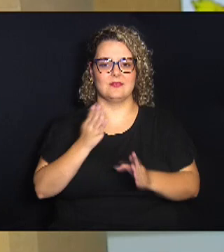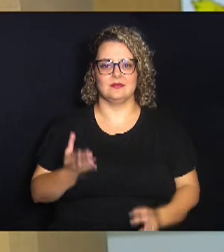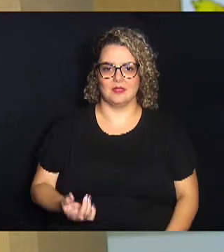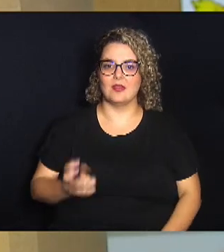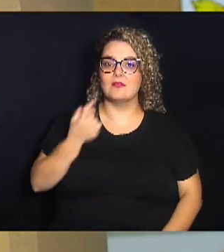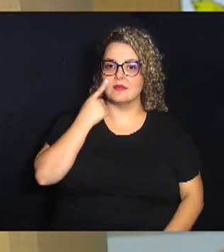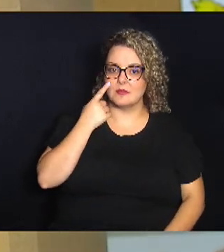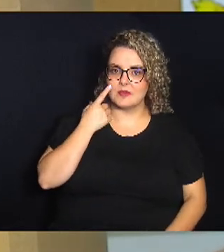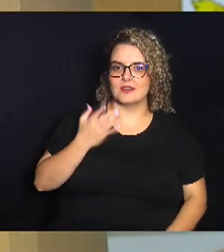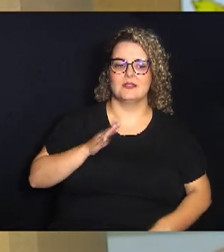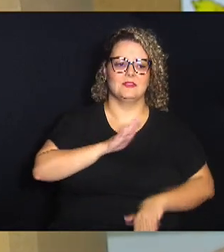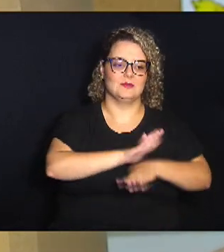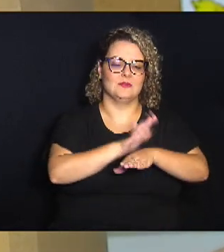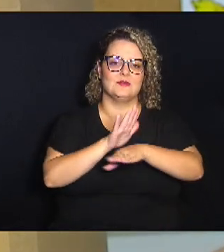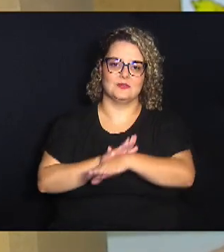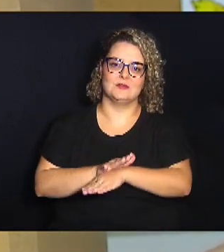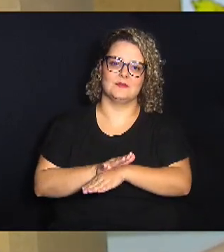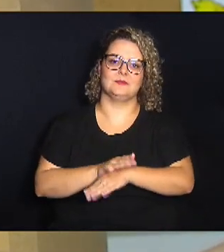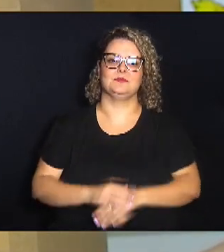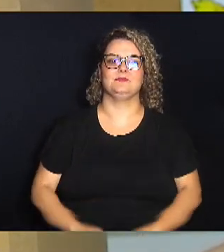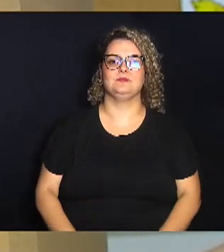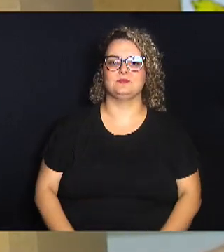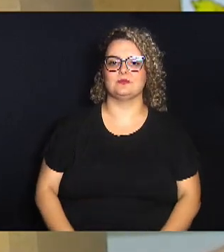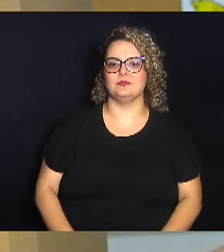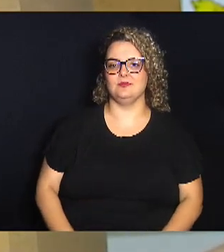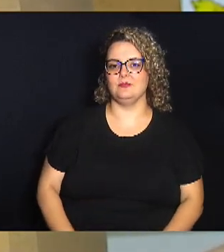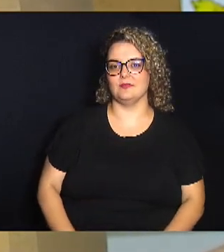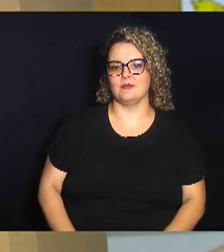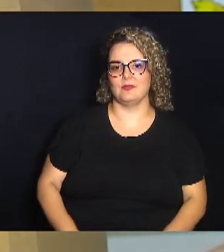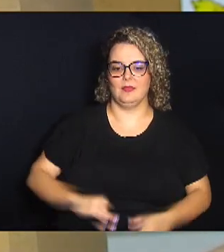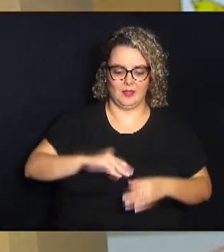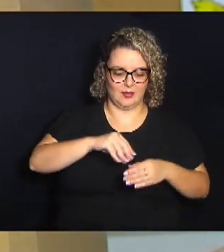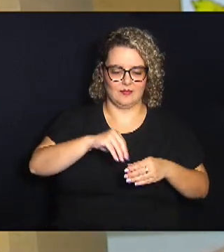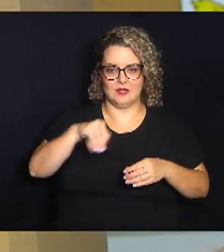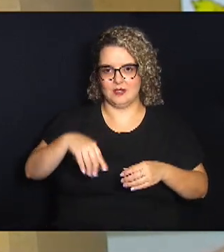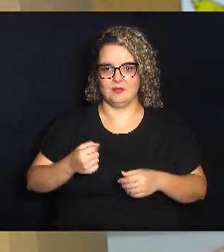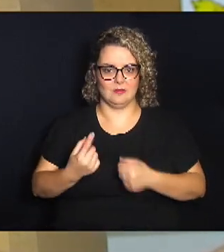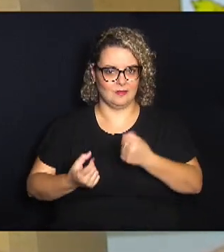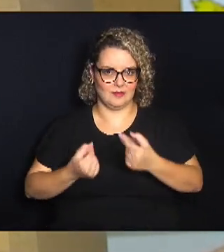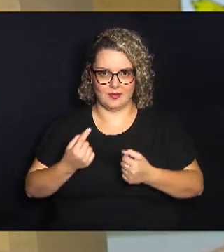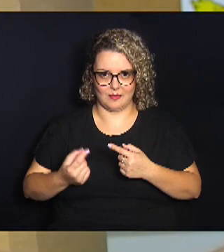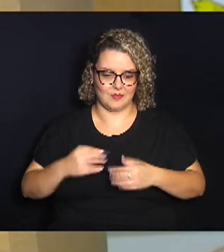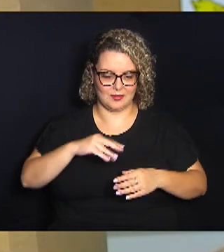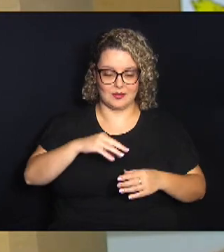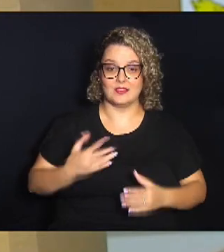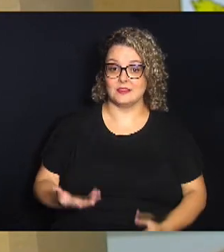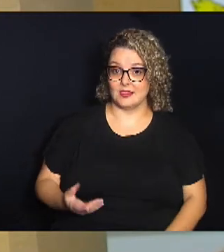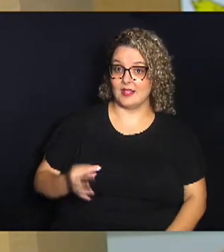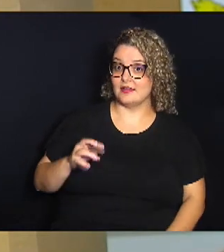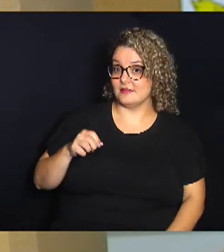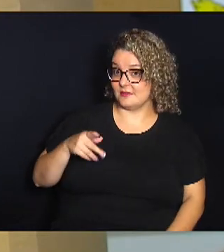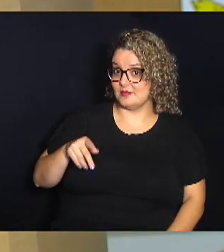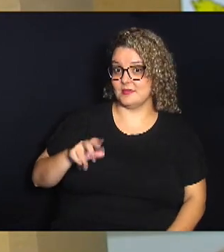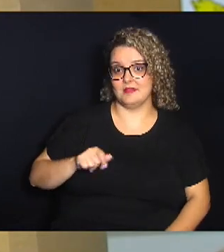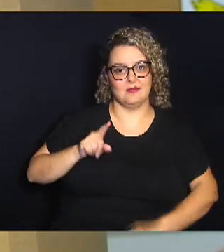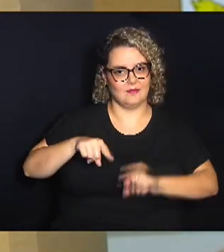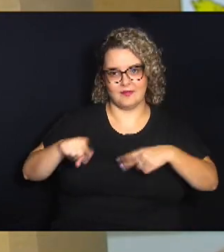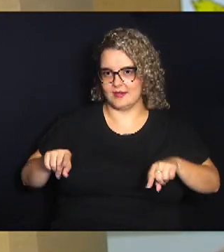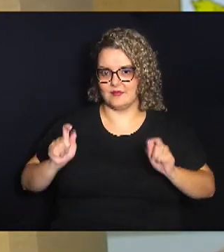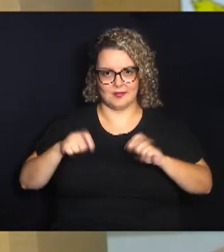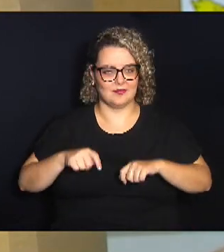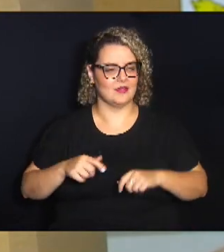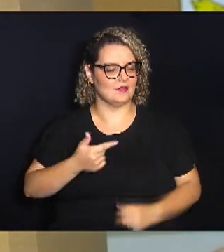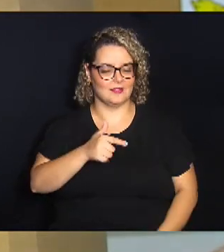contribuir colocando aqui o seu saquinho com algumas tampinhas. As tampinhas são as mais variadas possíveis, não se